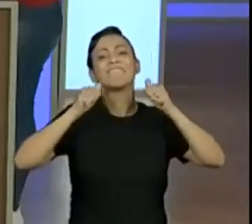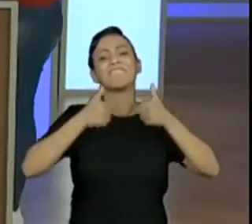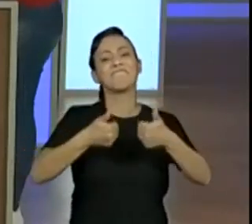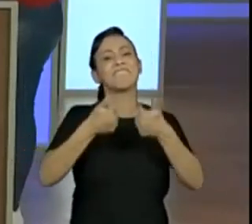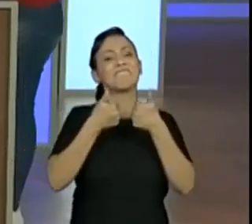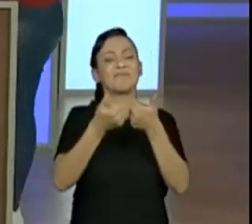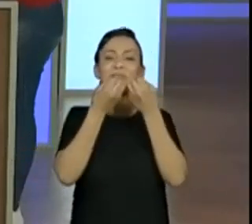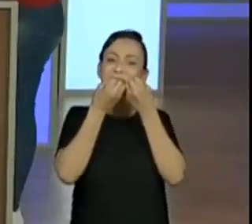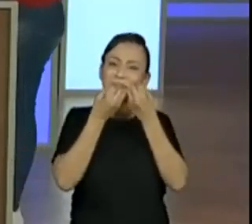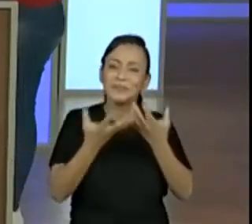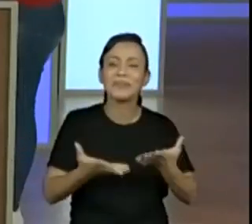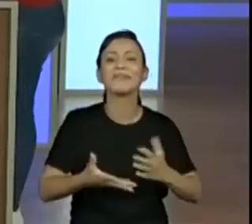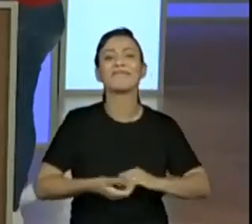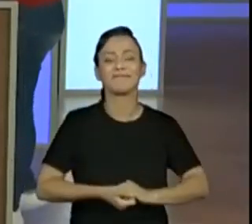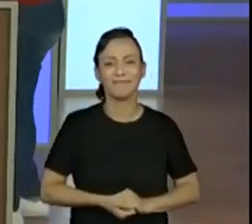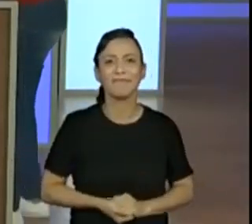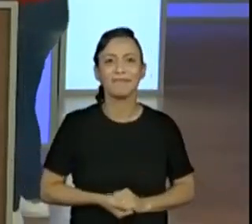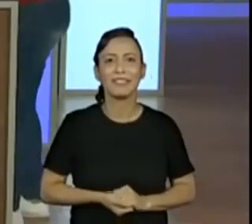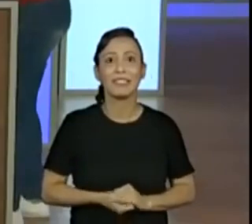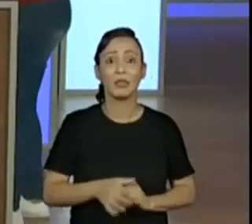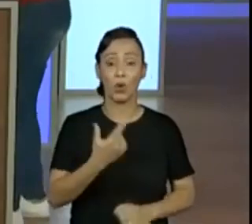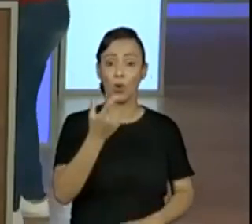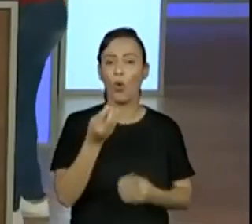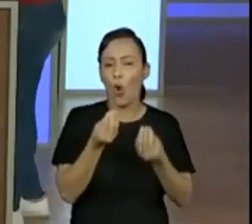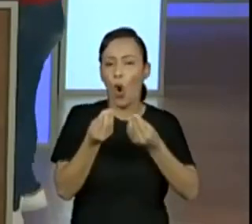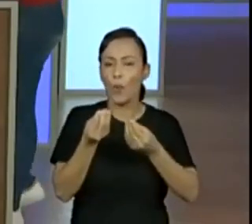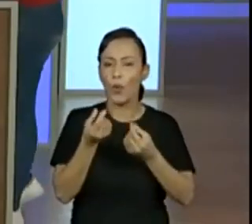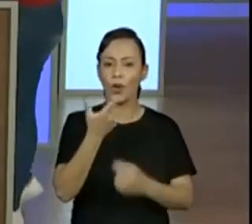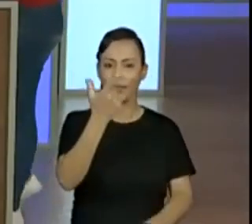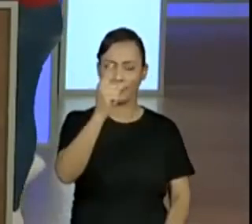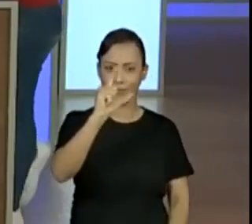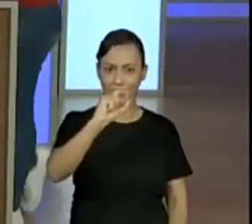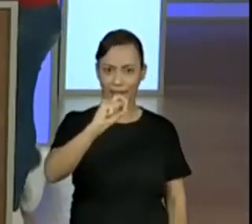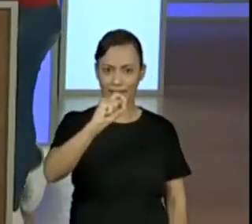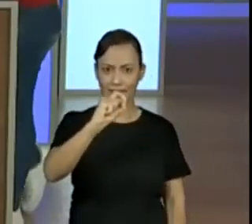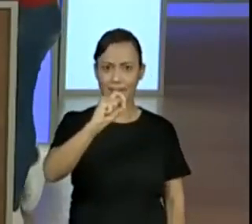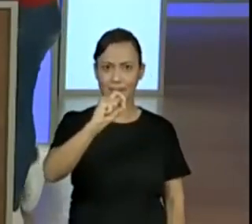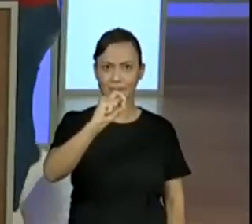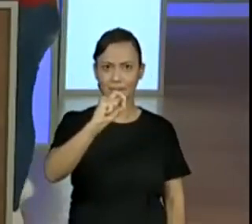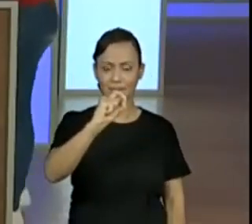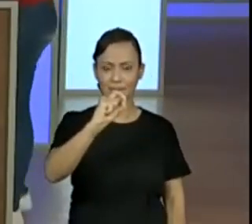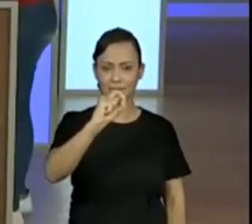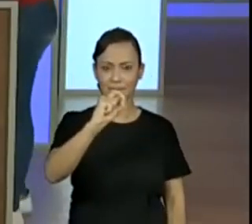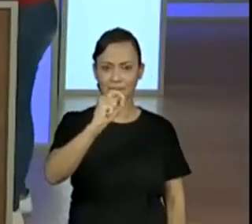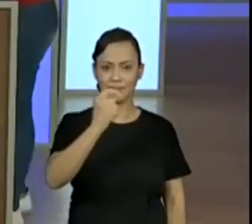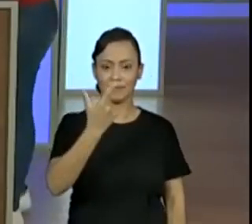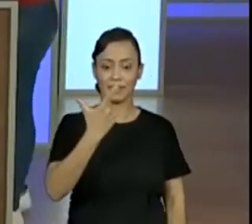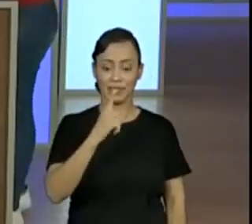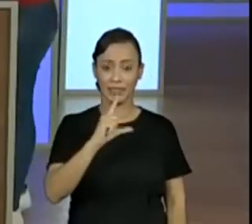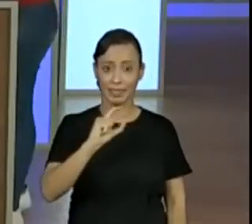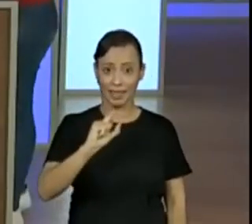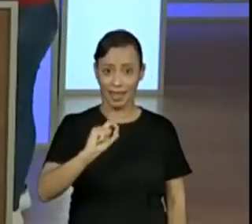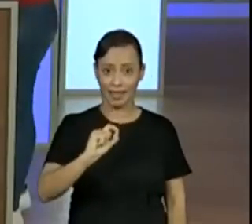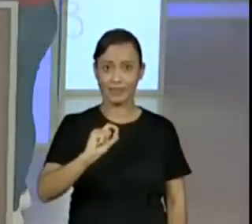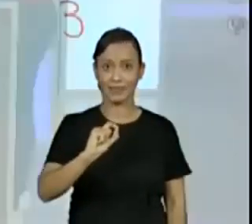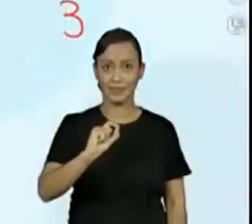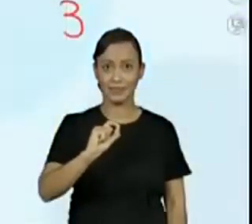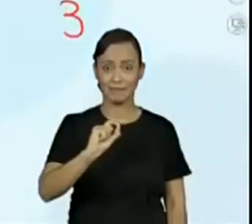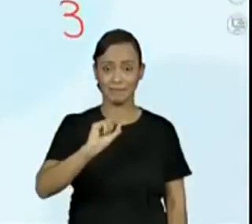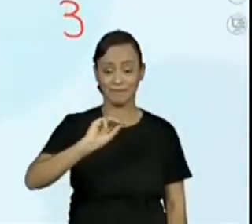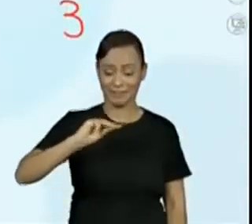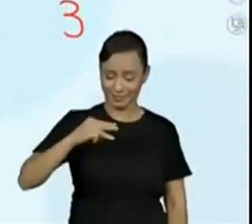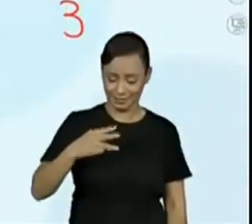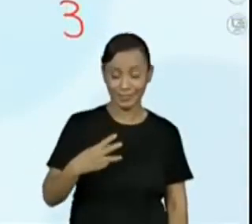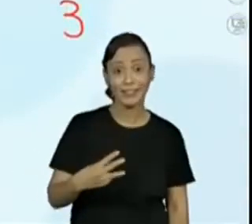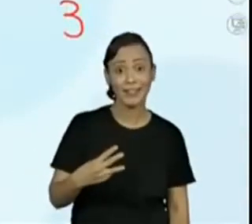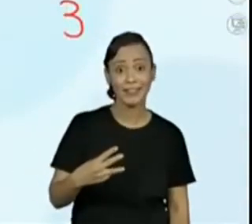certinho ali, dez mais três. É isso que ele colocou? Eu queria colocar, gente. Dez mais três. Isso. Que esse três, na verdade, seriam as duas